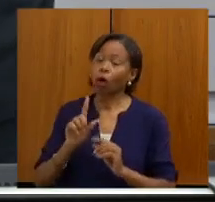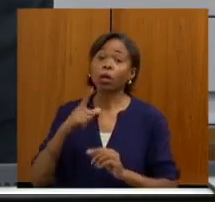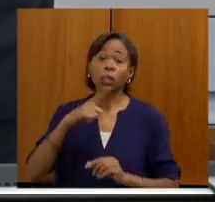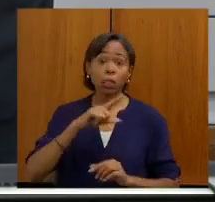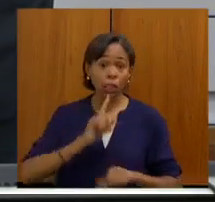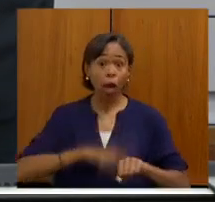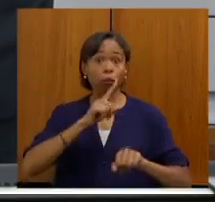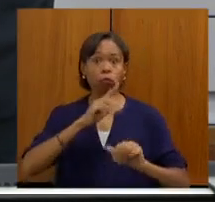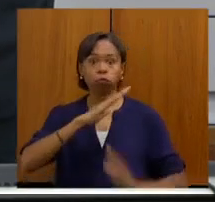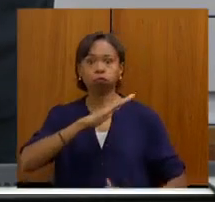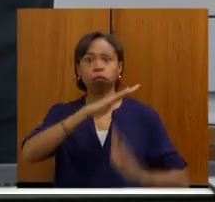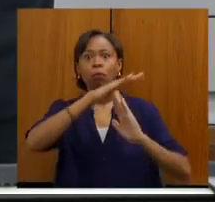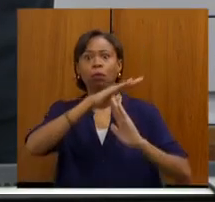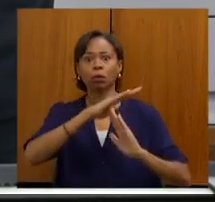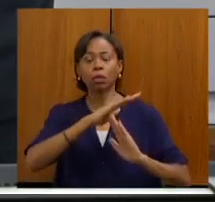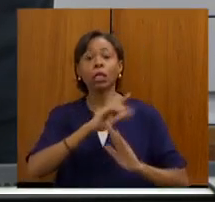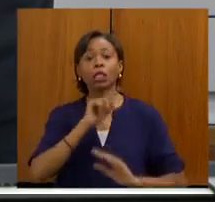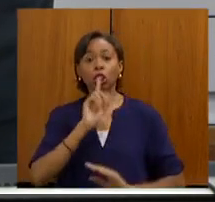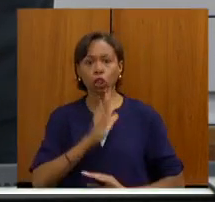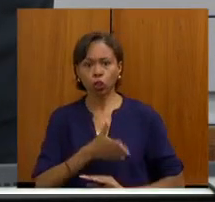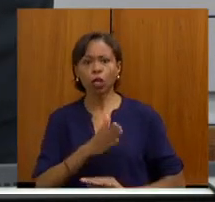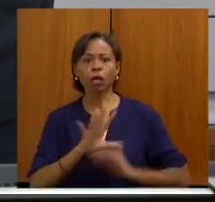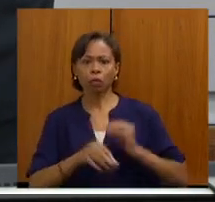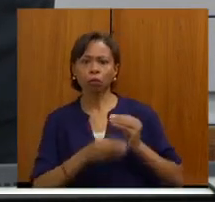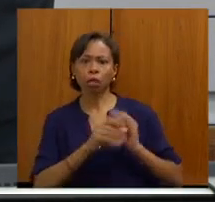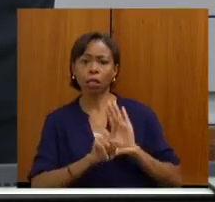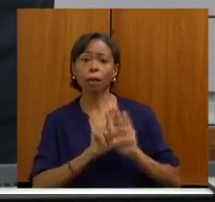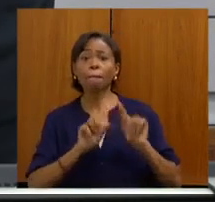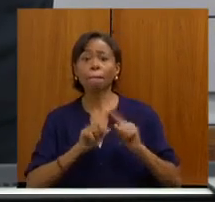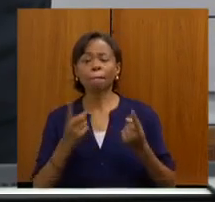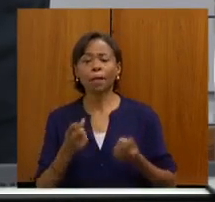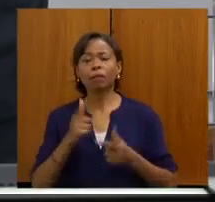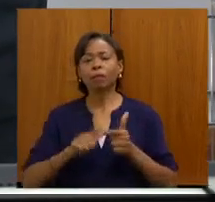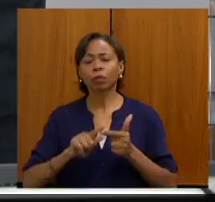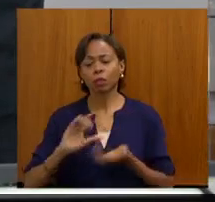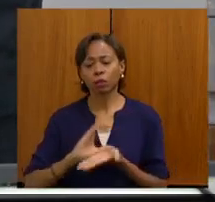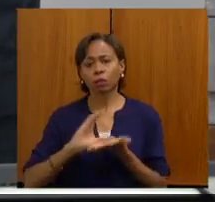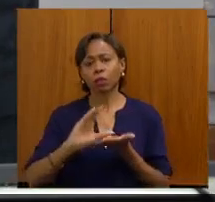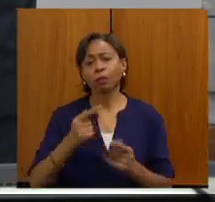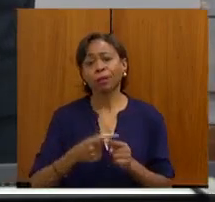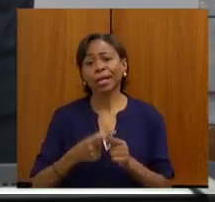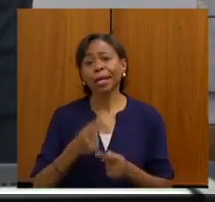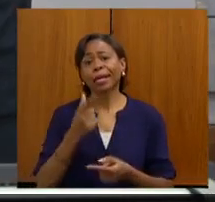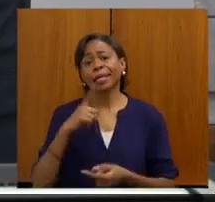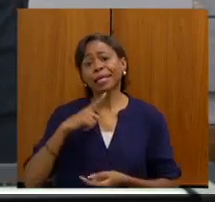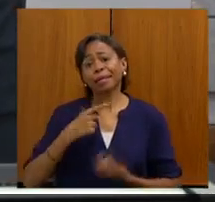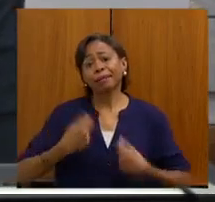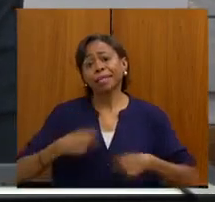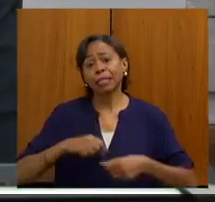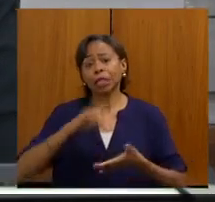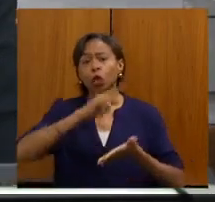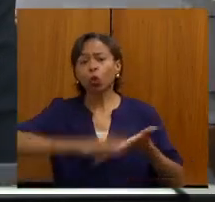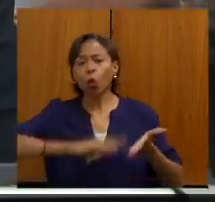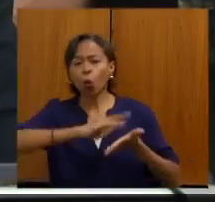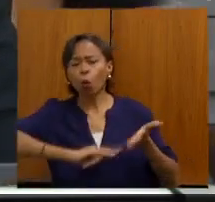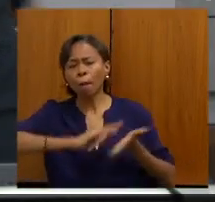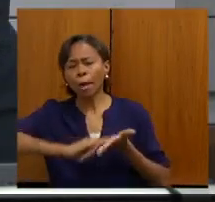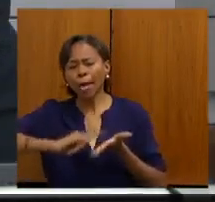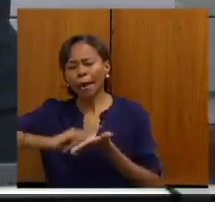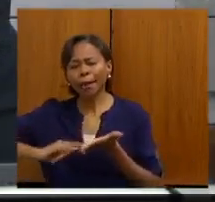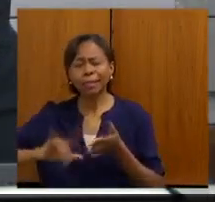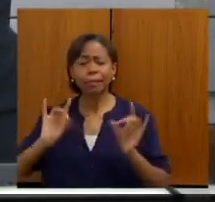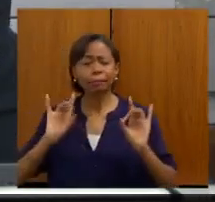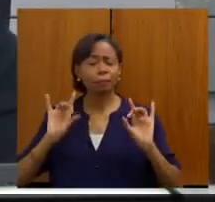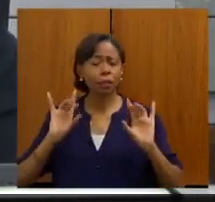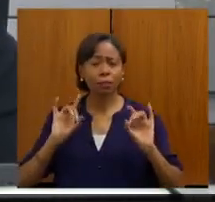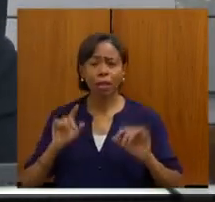inclusive, mas o grande problema de investimento é que são documentações especialmente de... A deputada